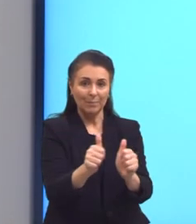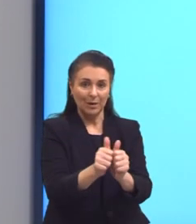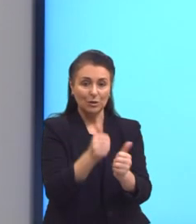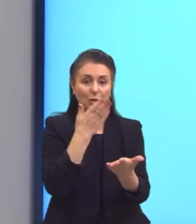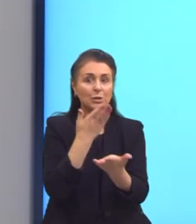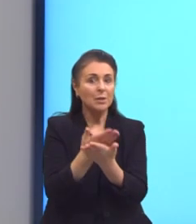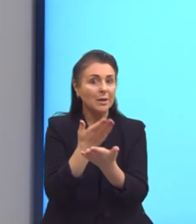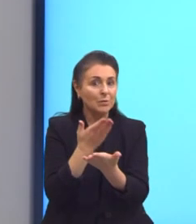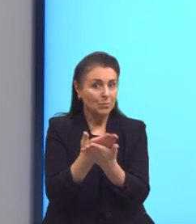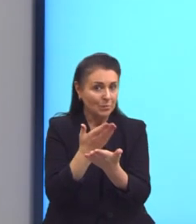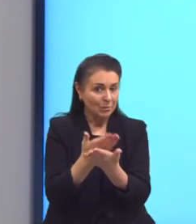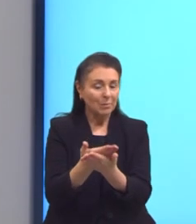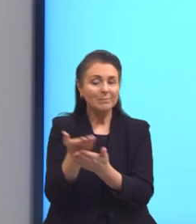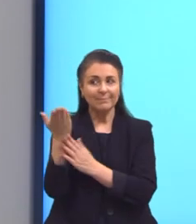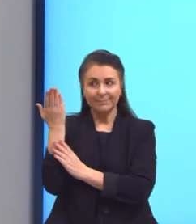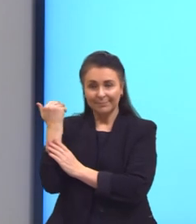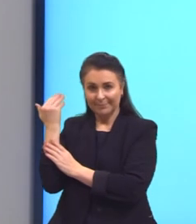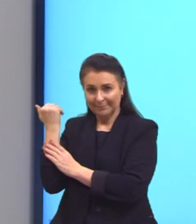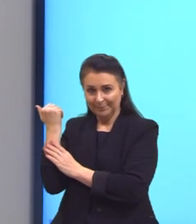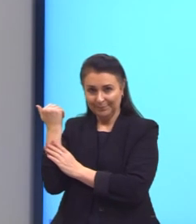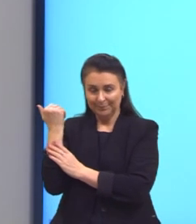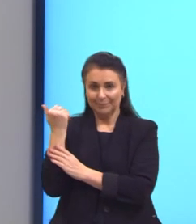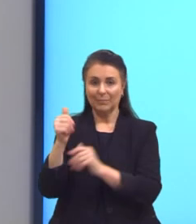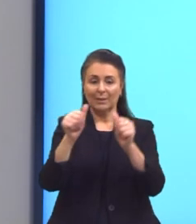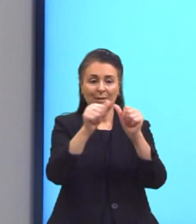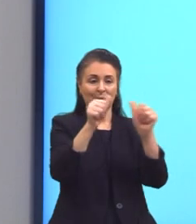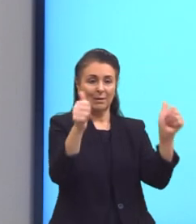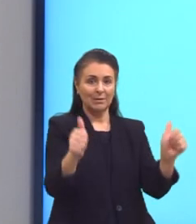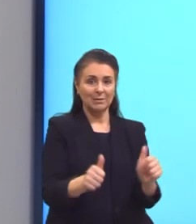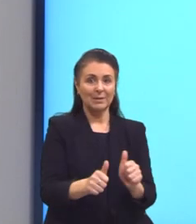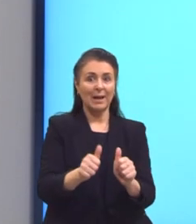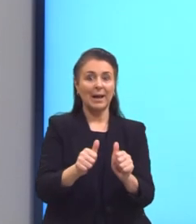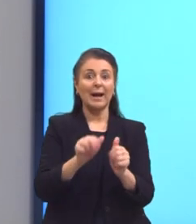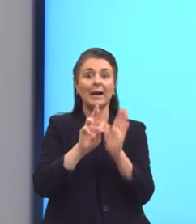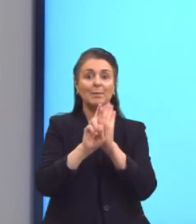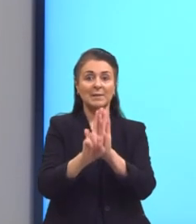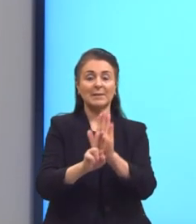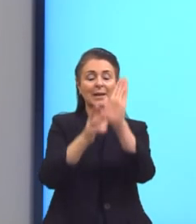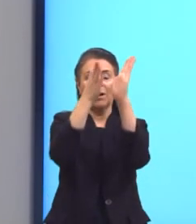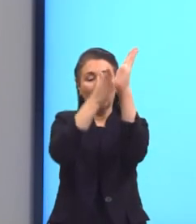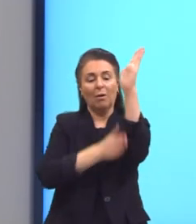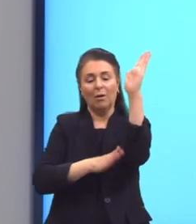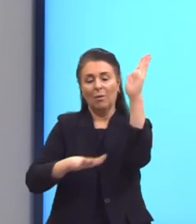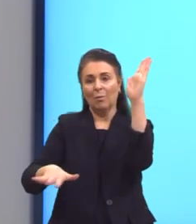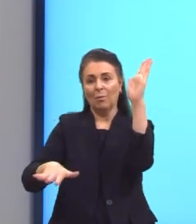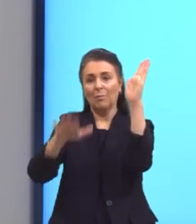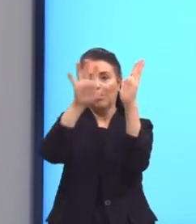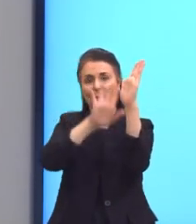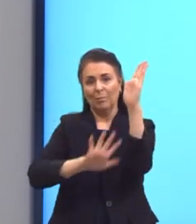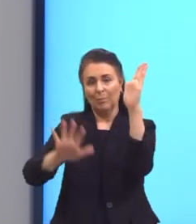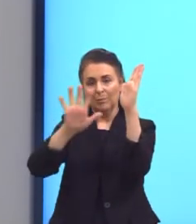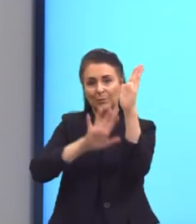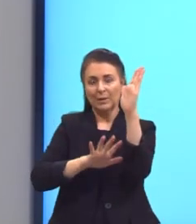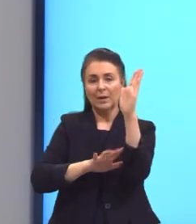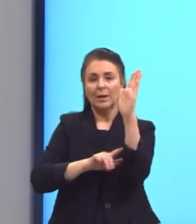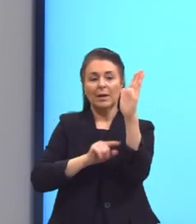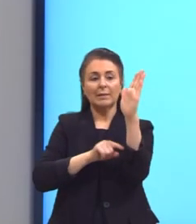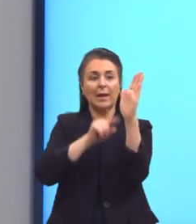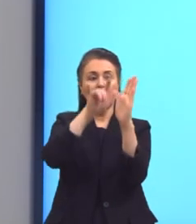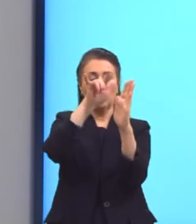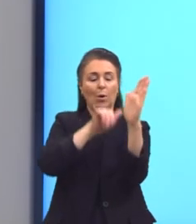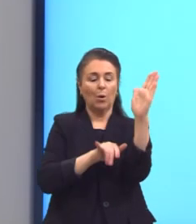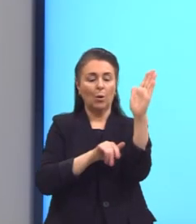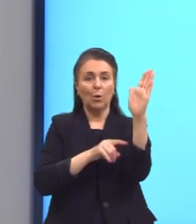aulas, né? Essa figura, ela representa um plano cartesiano. Nós temos eixo horizontal